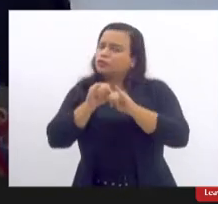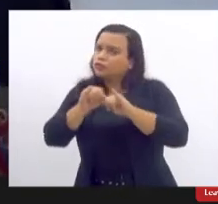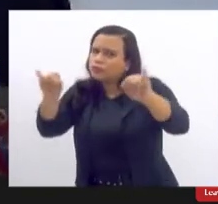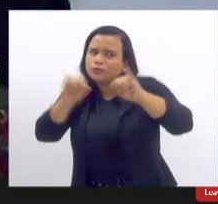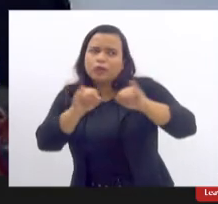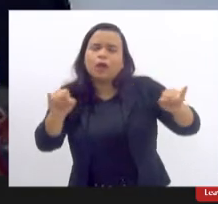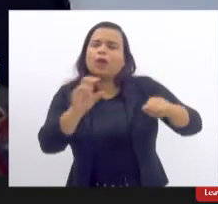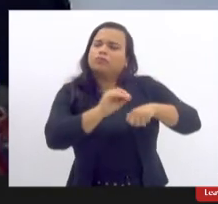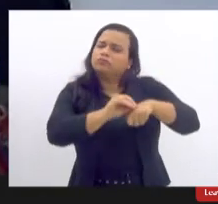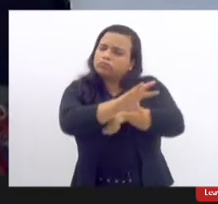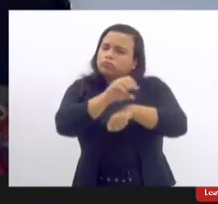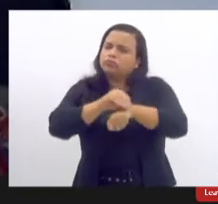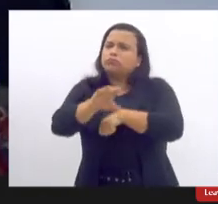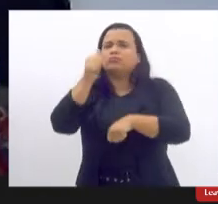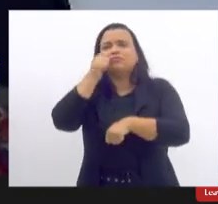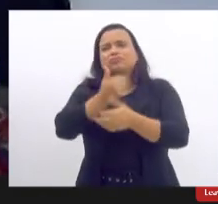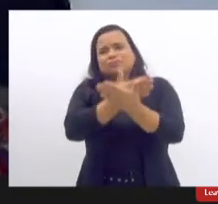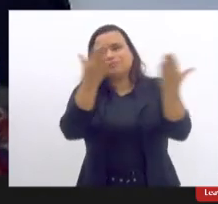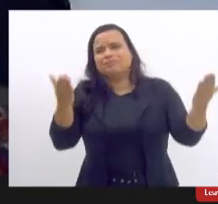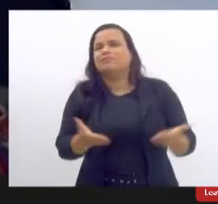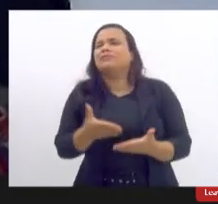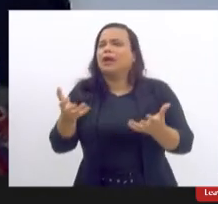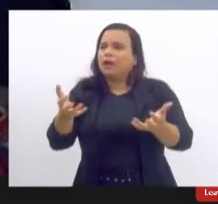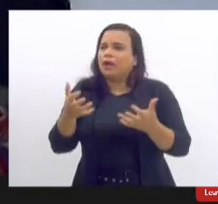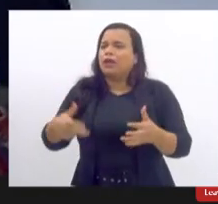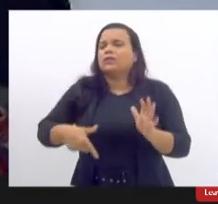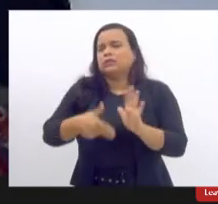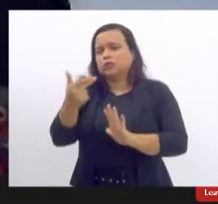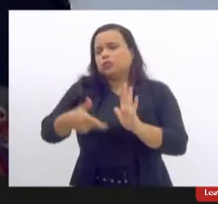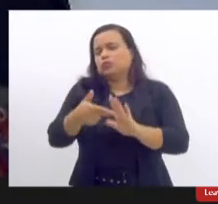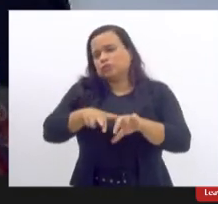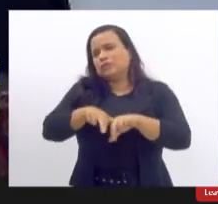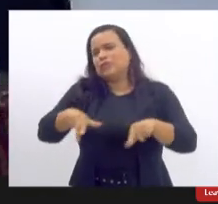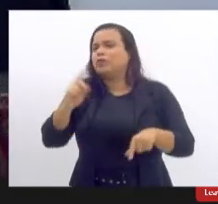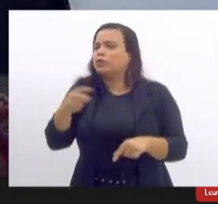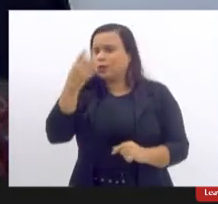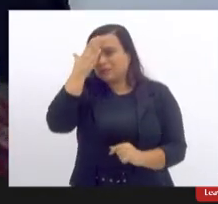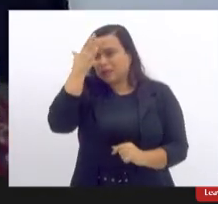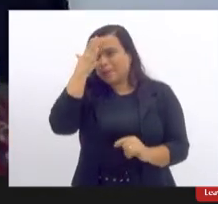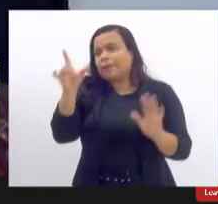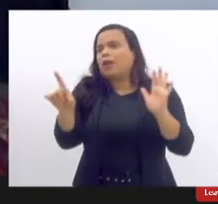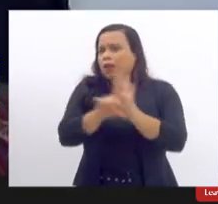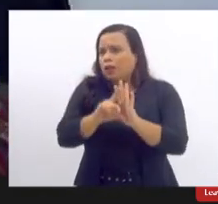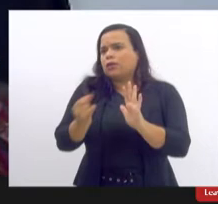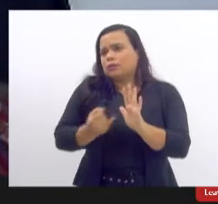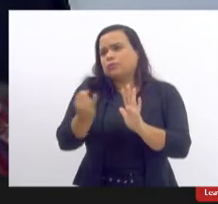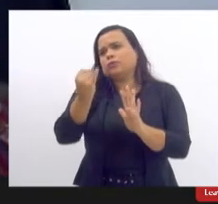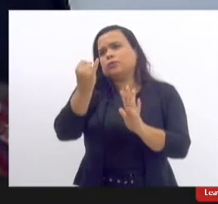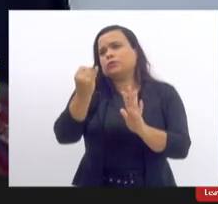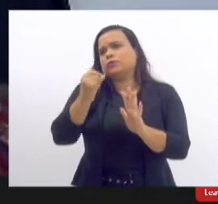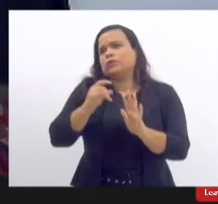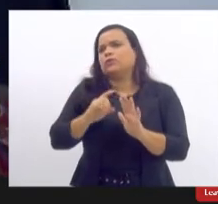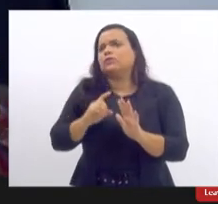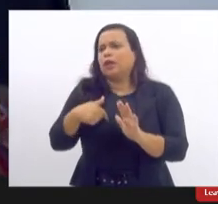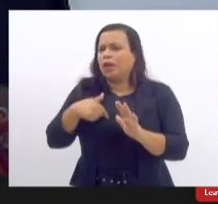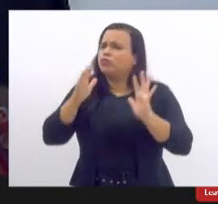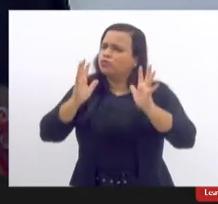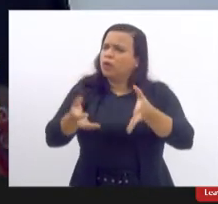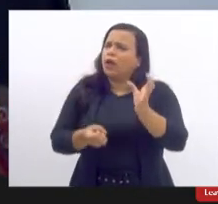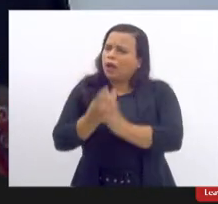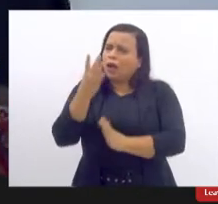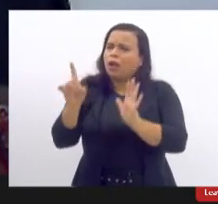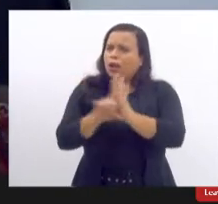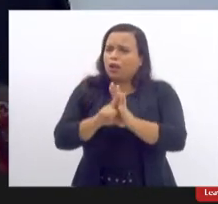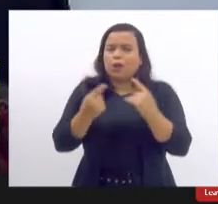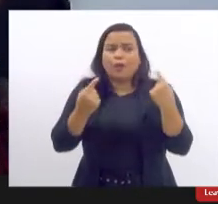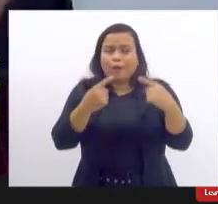conscientizar a gente sabe que uma lei é importante mas não muda eu fiz leis contra o racismo contra o machismo contra a